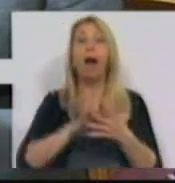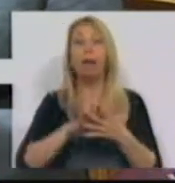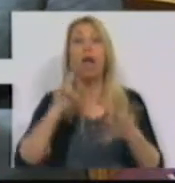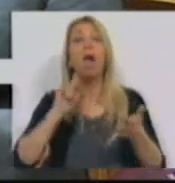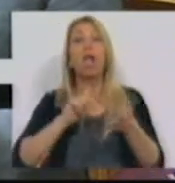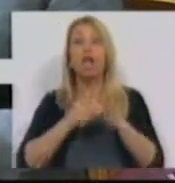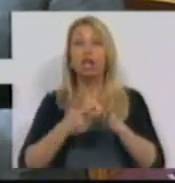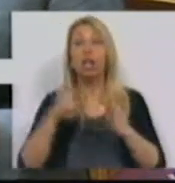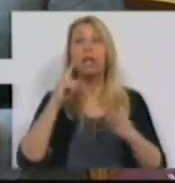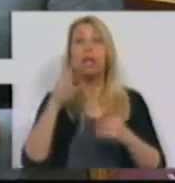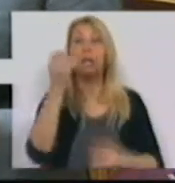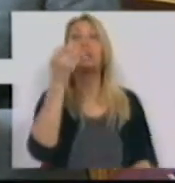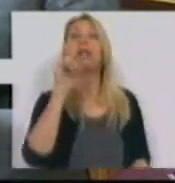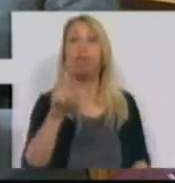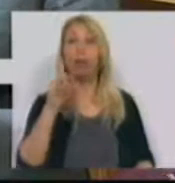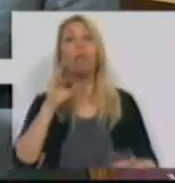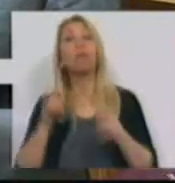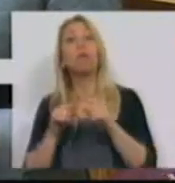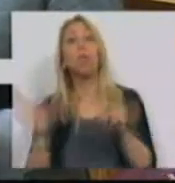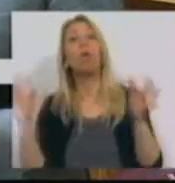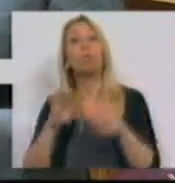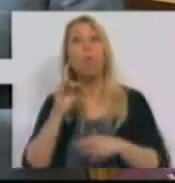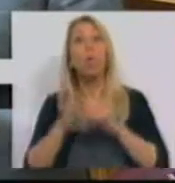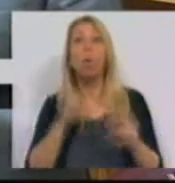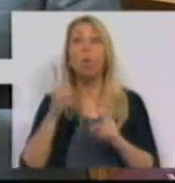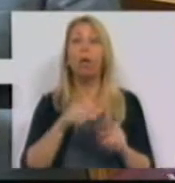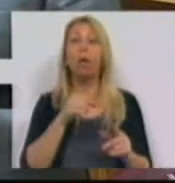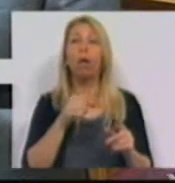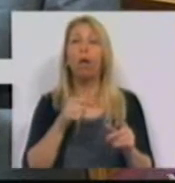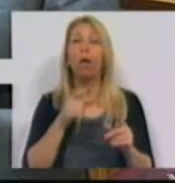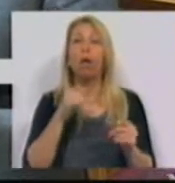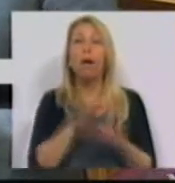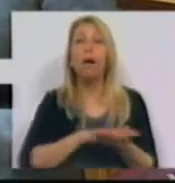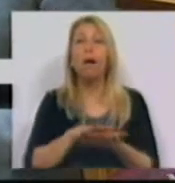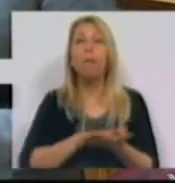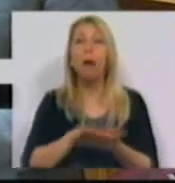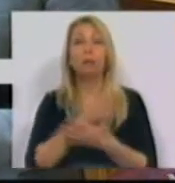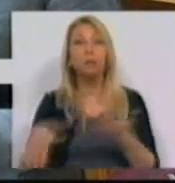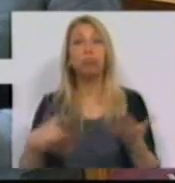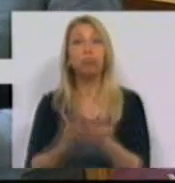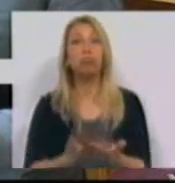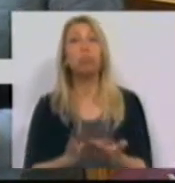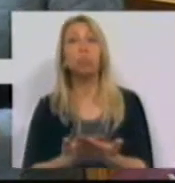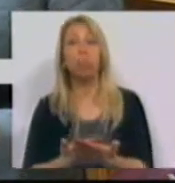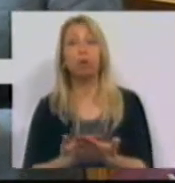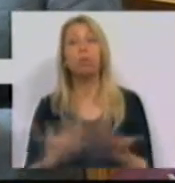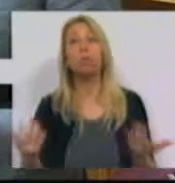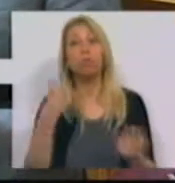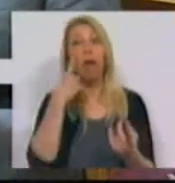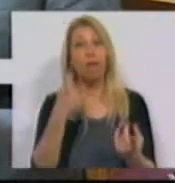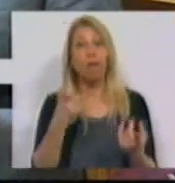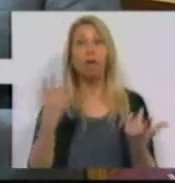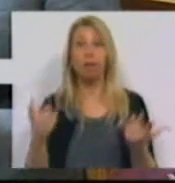em sentido não coincidente, ao que serve de premissa da recomendação proposta, não identificando, à partida e sem mais,